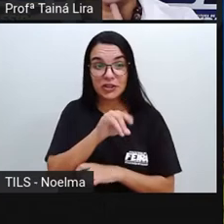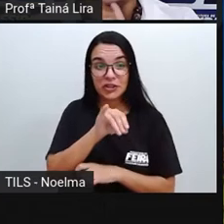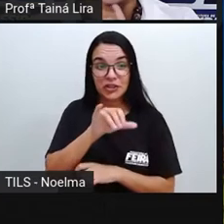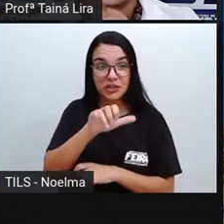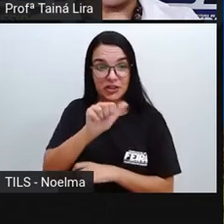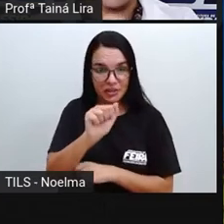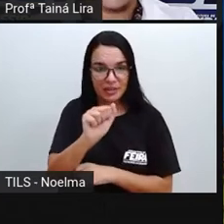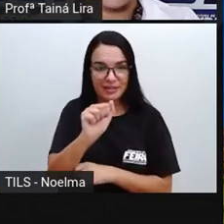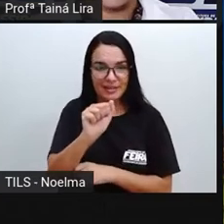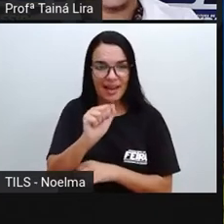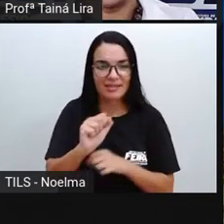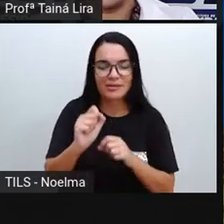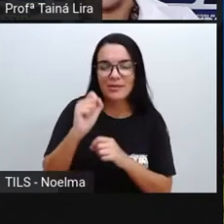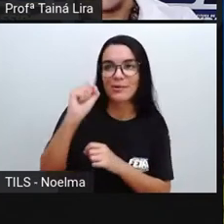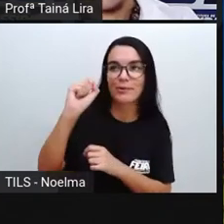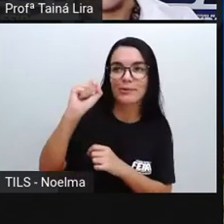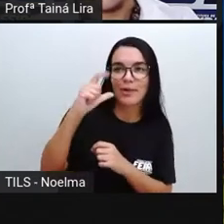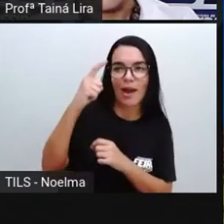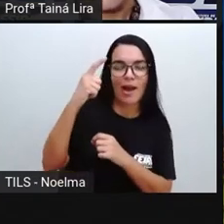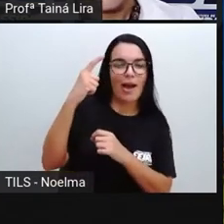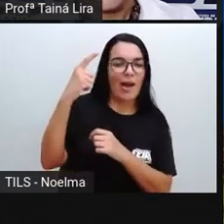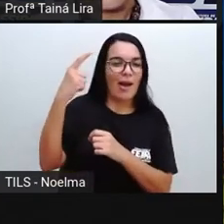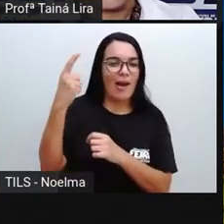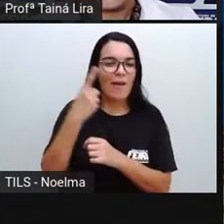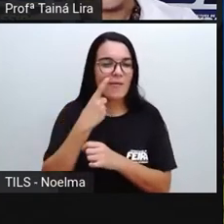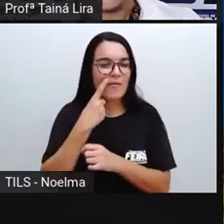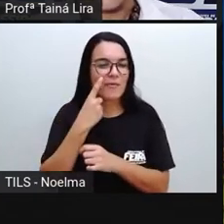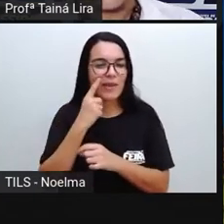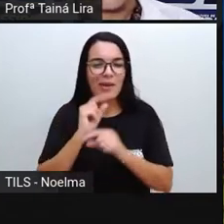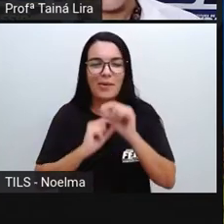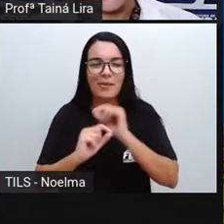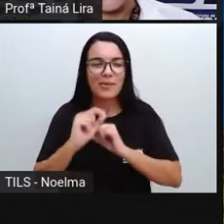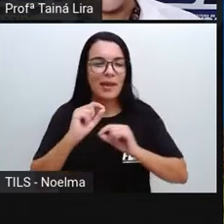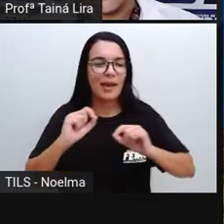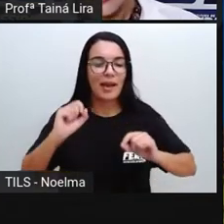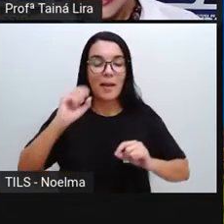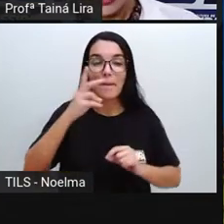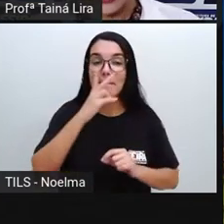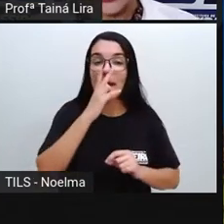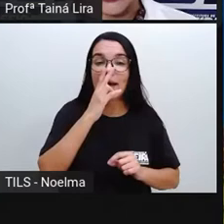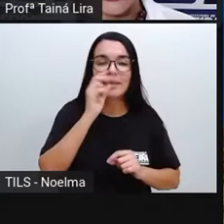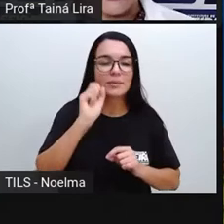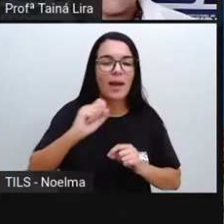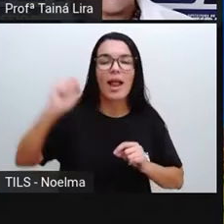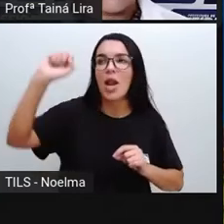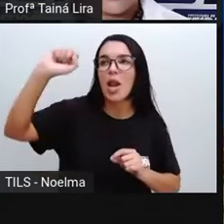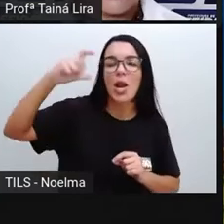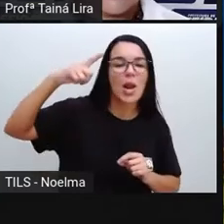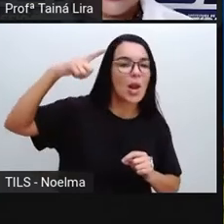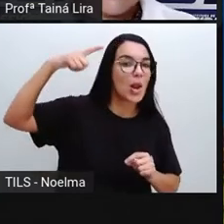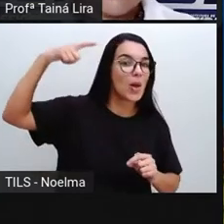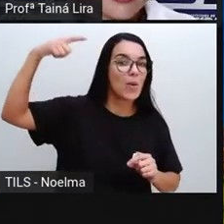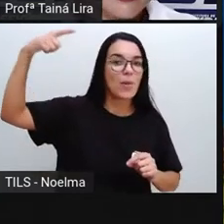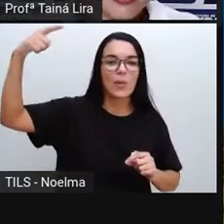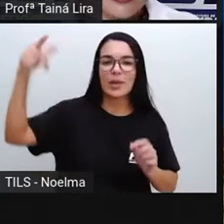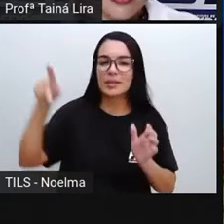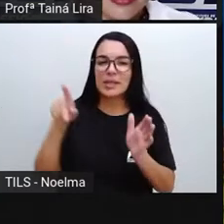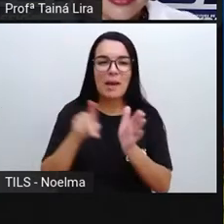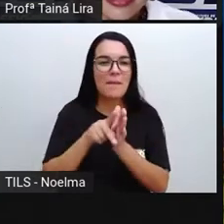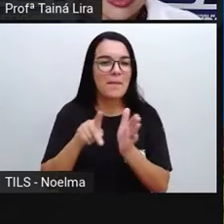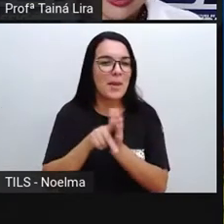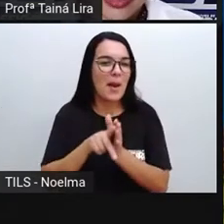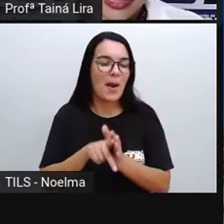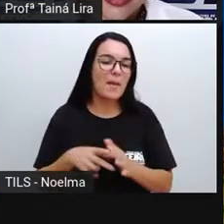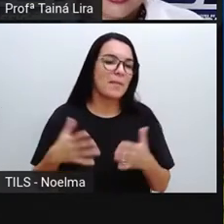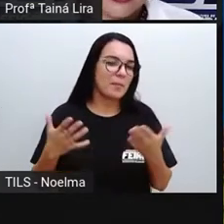vê, né? Uma paisagem que tem, ela é iluminada, tá? Mas ela